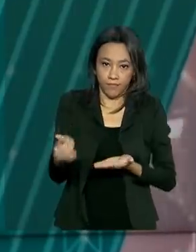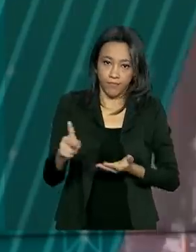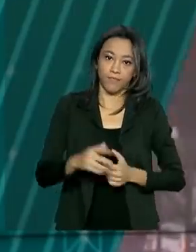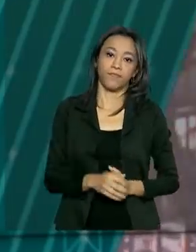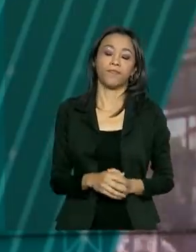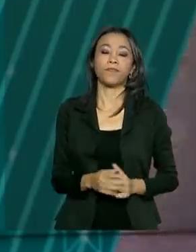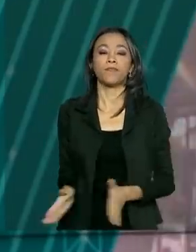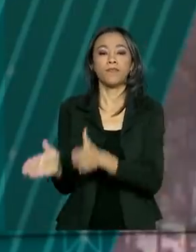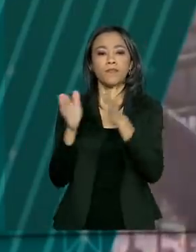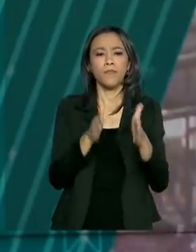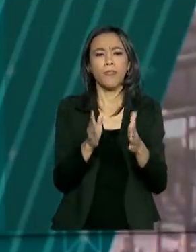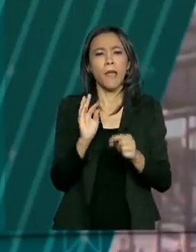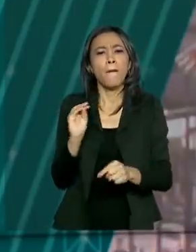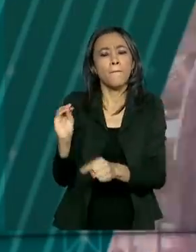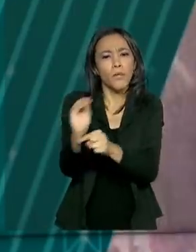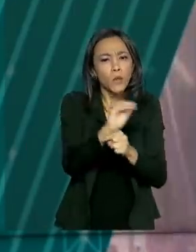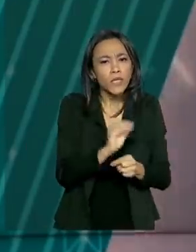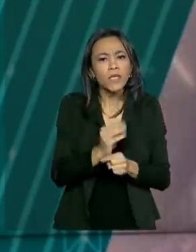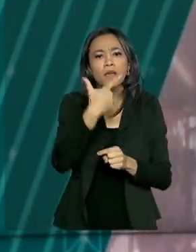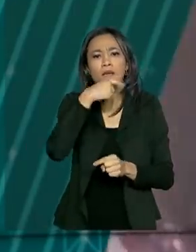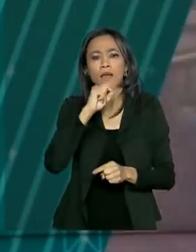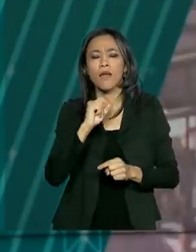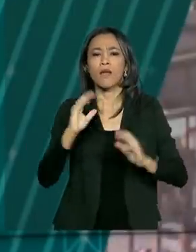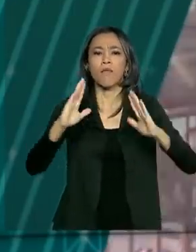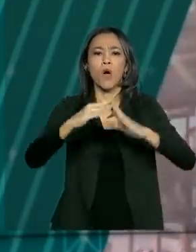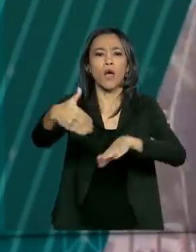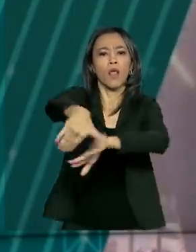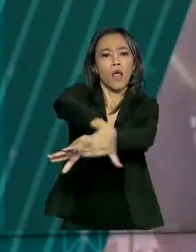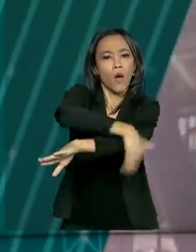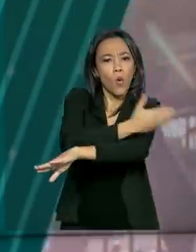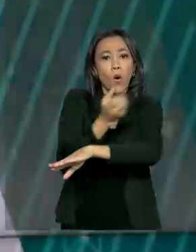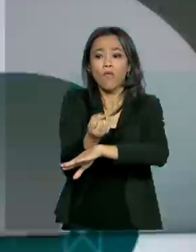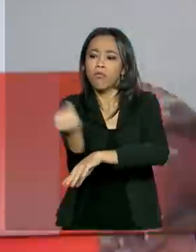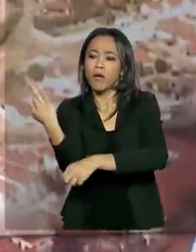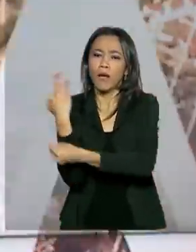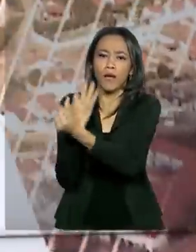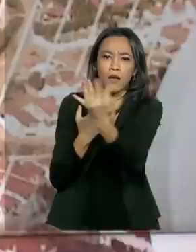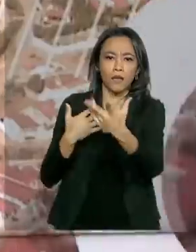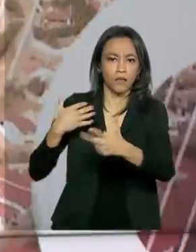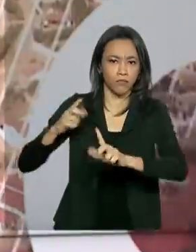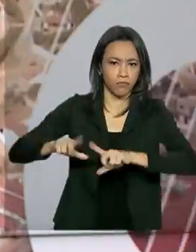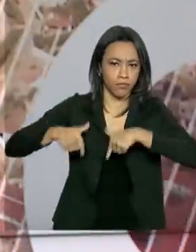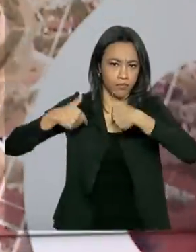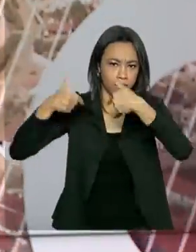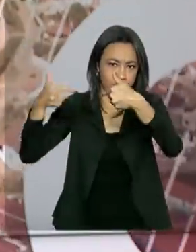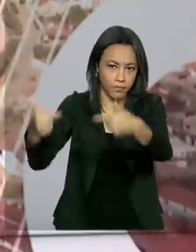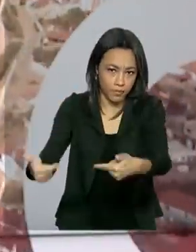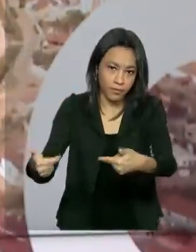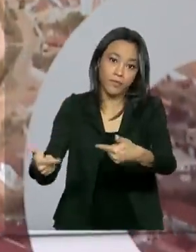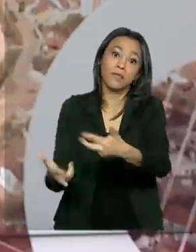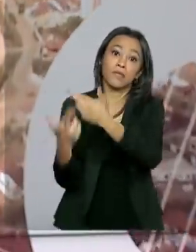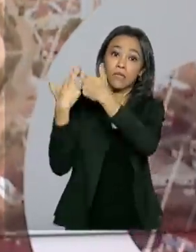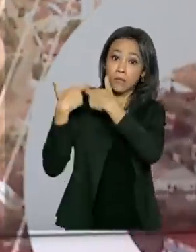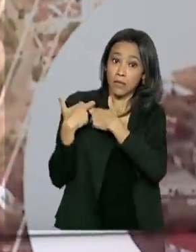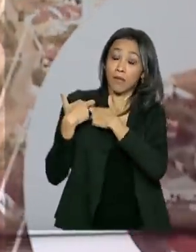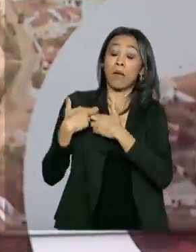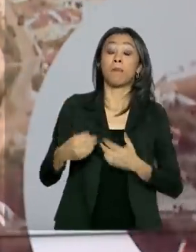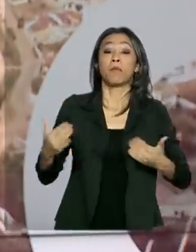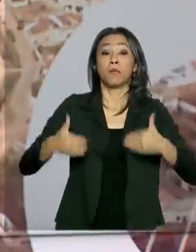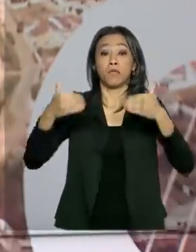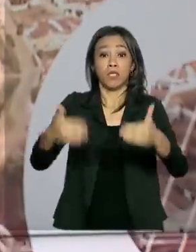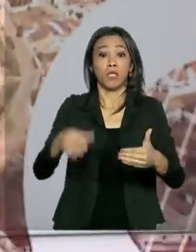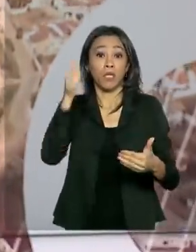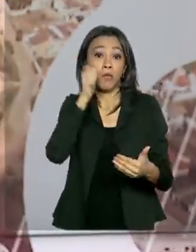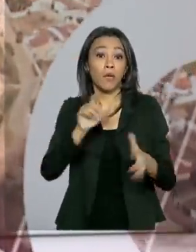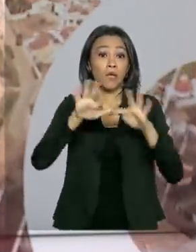E para proteger moradores de rua durante a pandemia, várias ações vêm sendo desenvolvidas pelo Ministério da Mulher, da Família